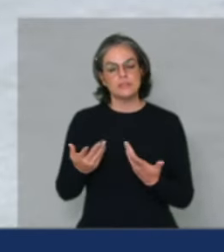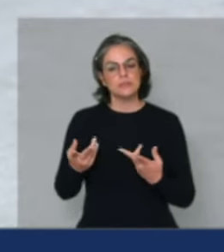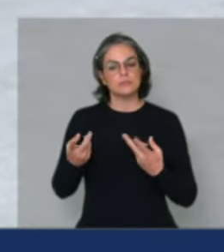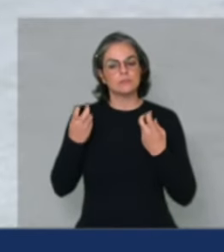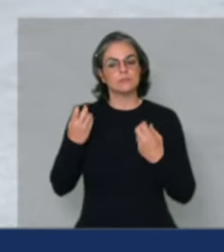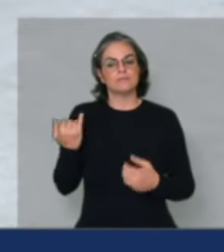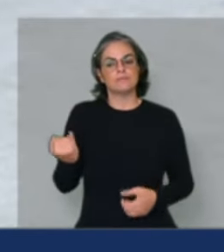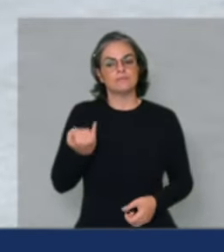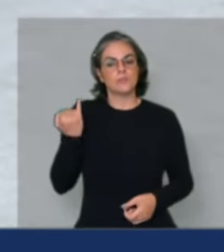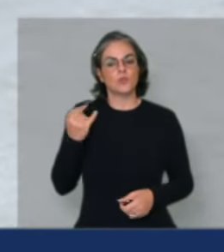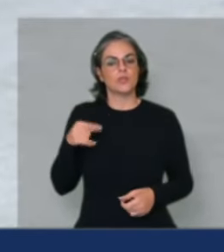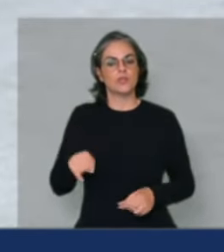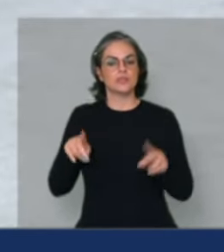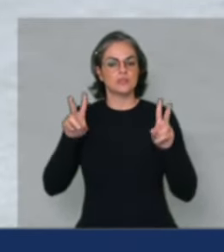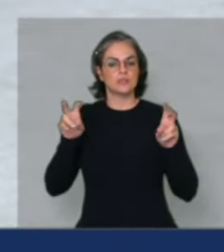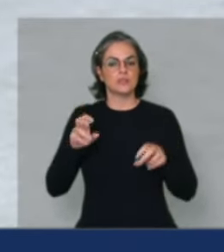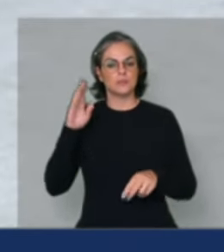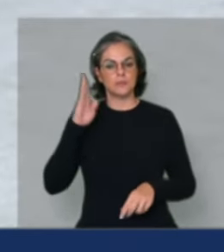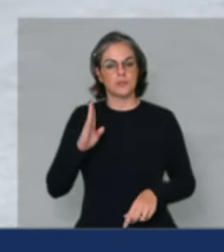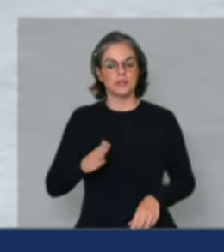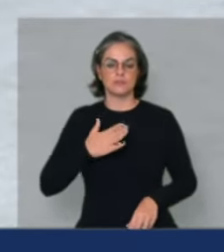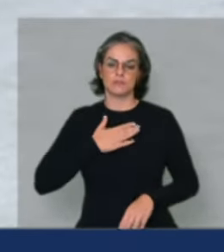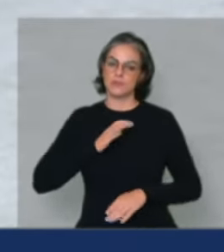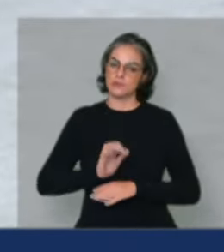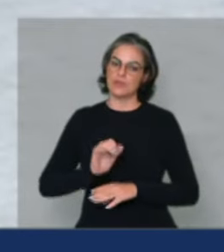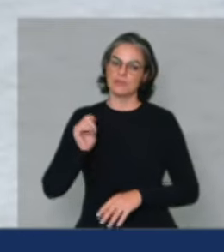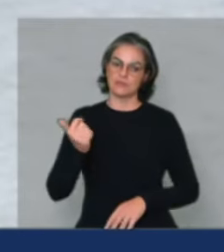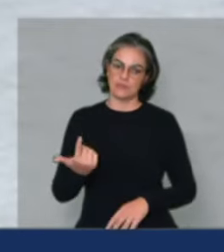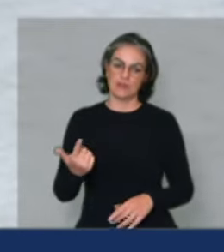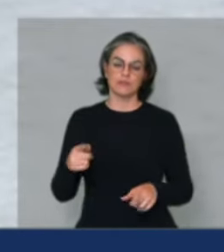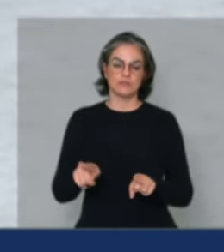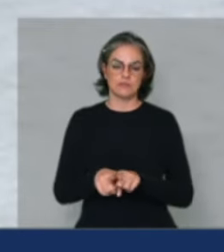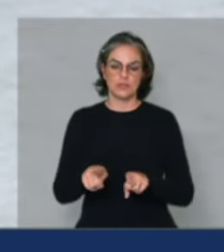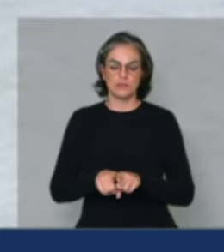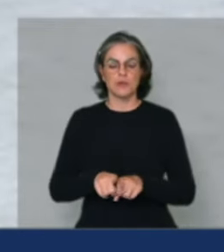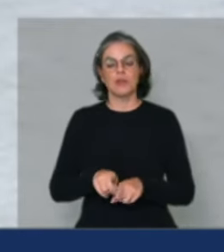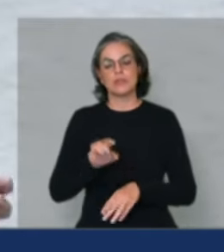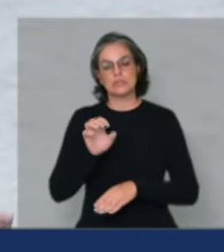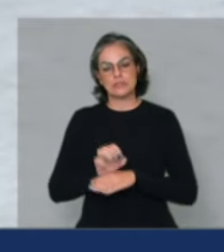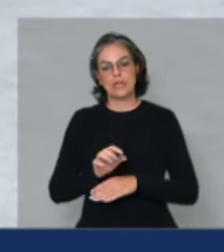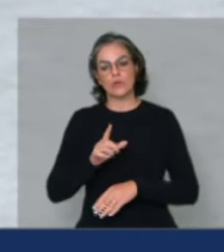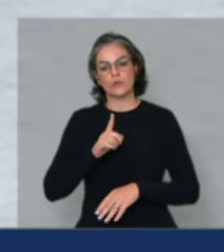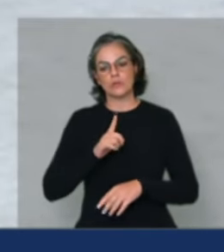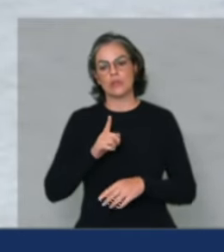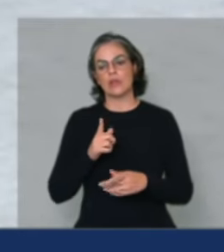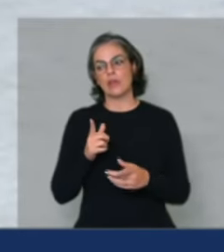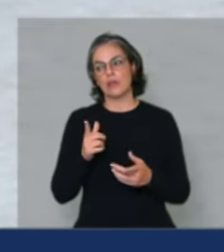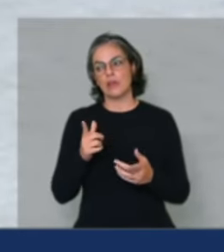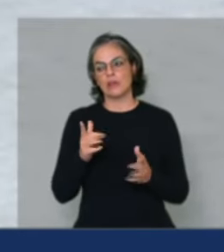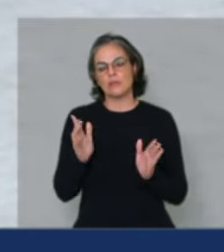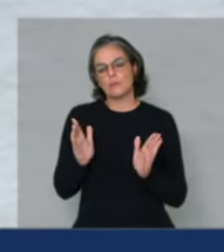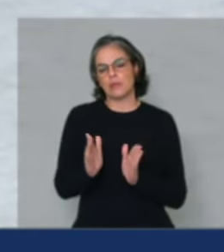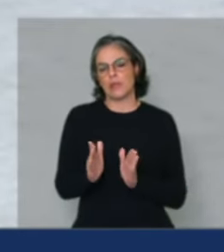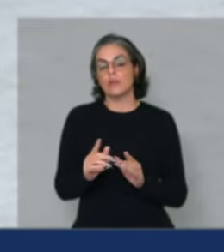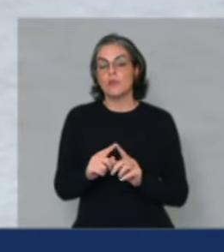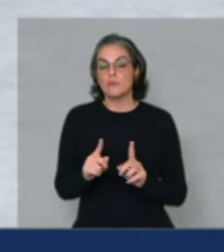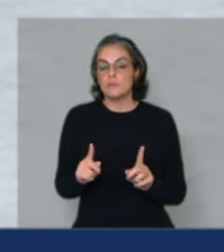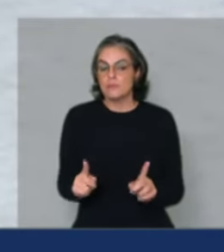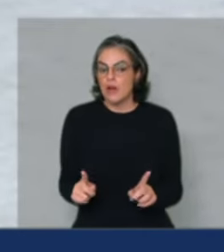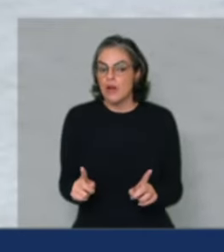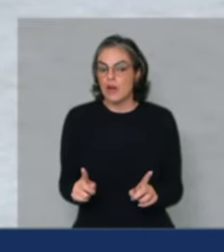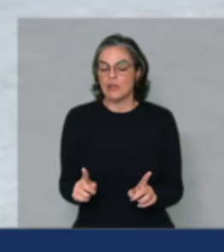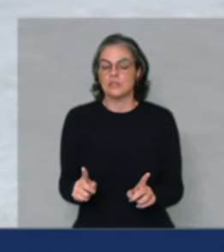tema para o Brasil, em especial para o meu estado, é claro, apesar de ser um estado que tem dimensões pequenas, tem na agricultura familiar,